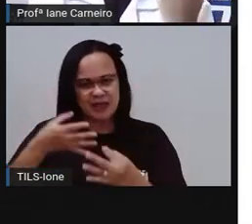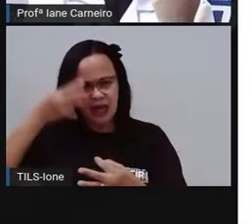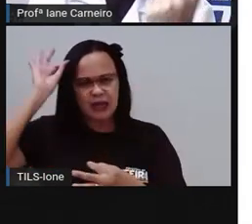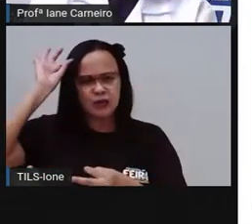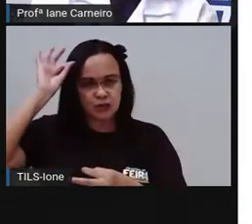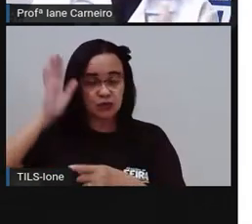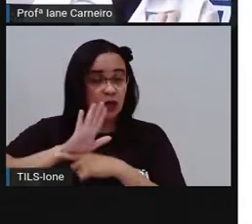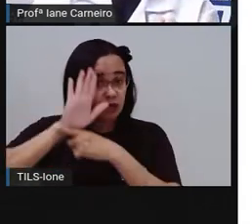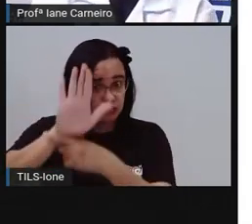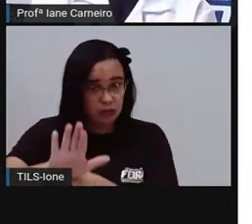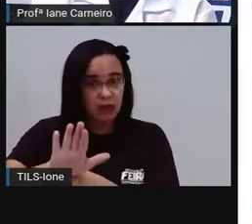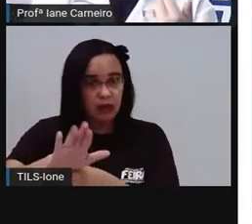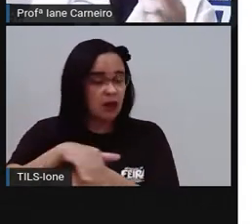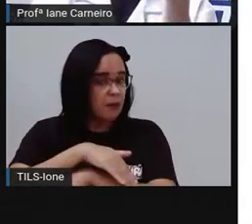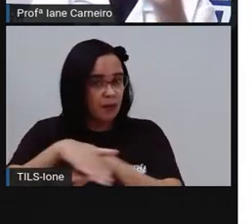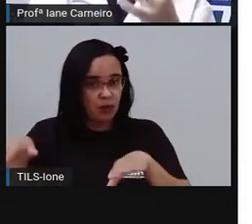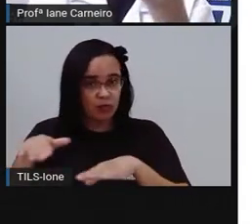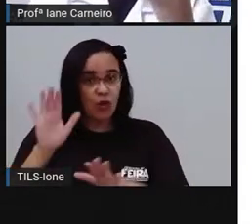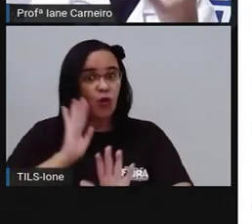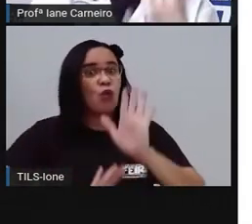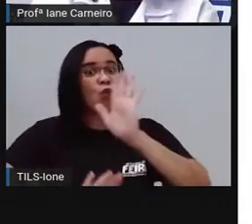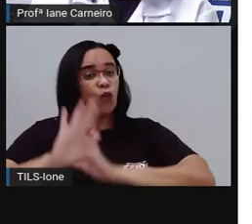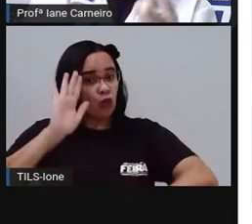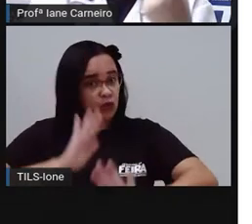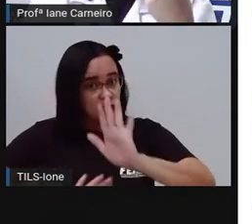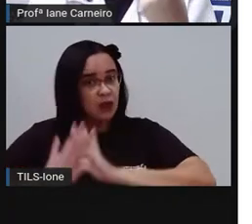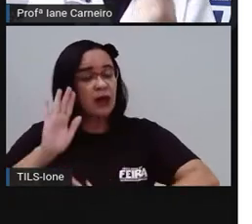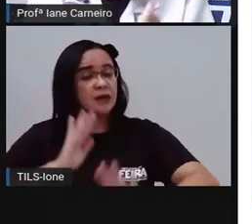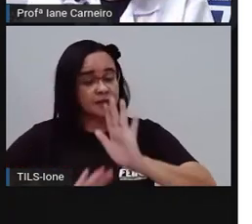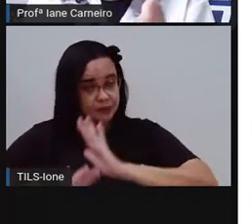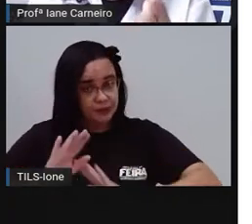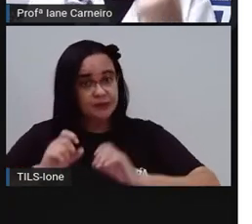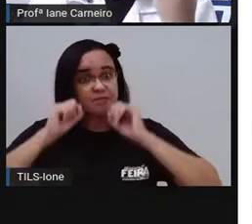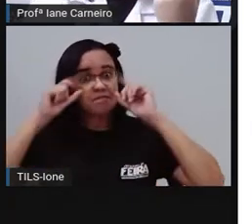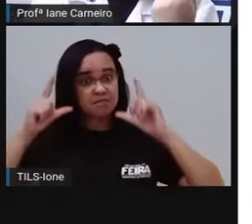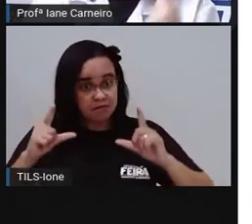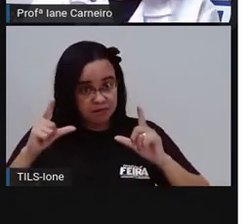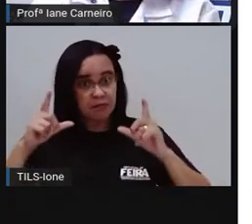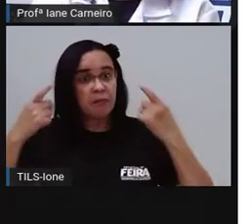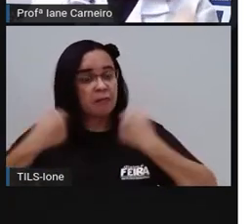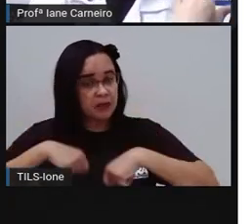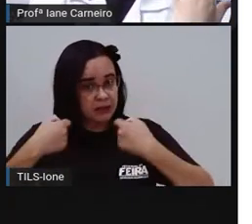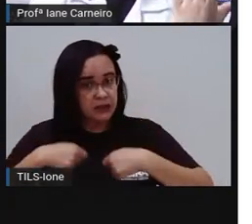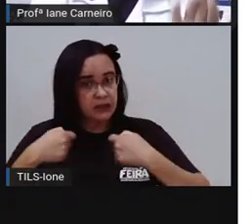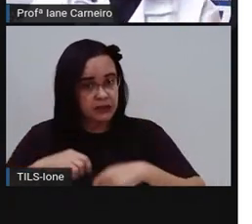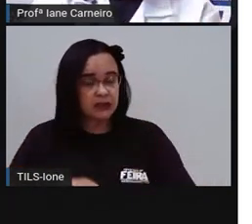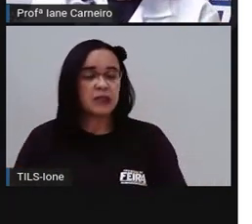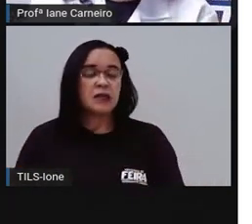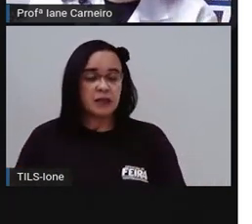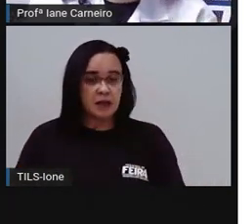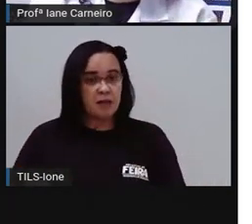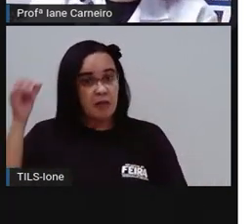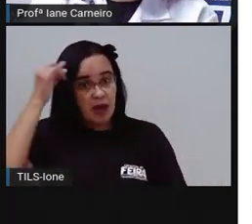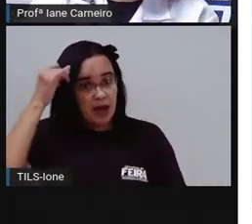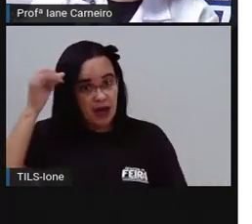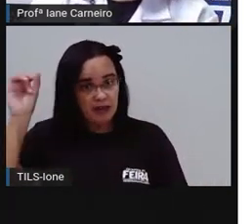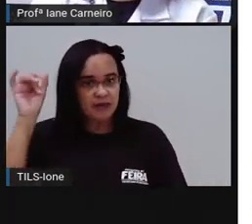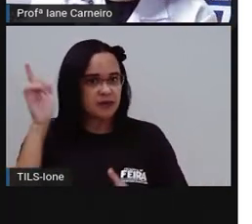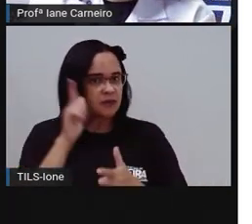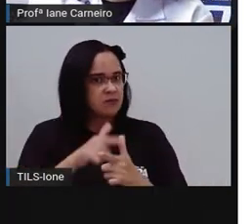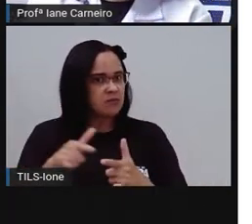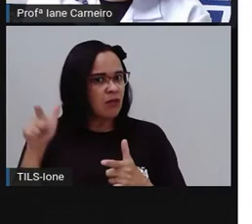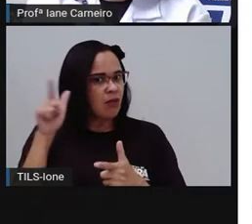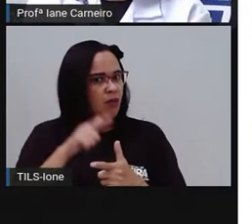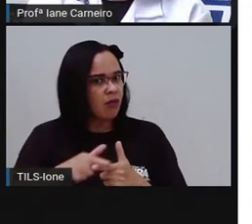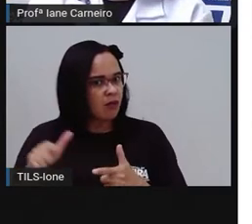precisa ter cuidado com essa tesoura, porque ela é tesoura de ponta e ela é bem afiada, bem amolada, para evitar acidentes, tá